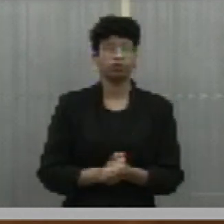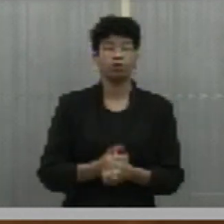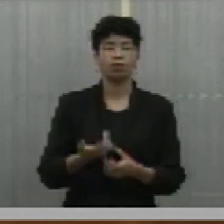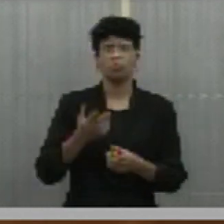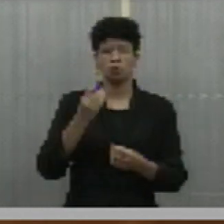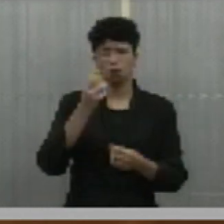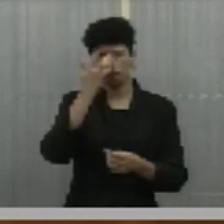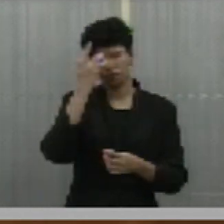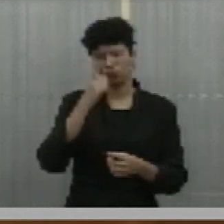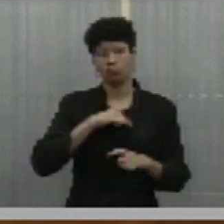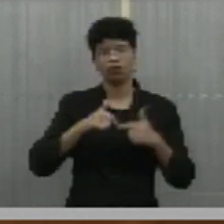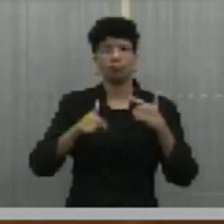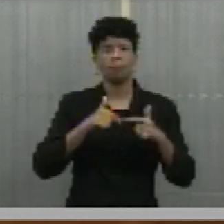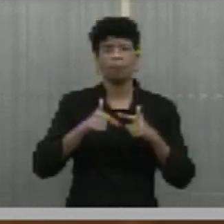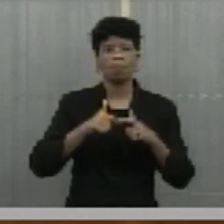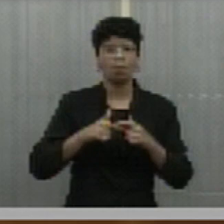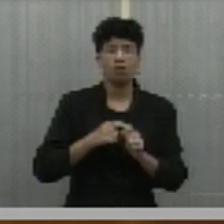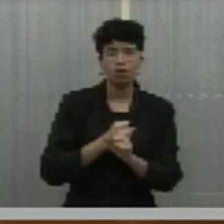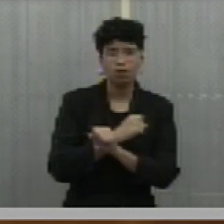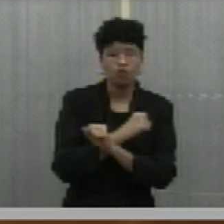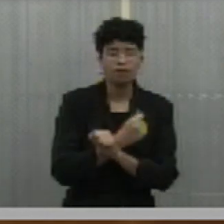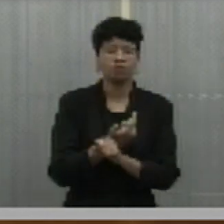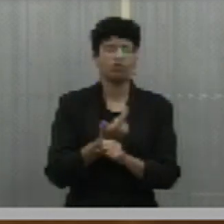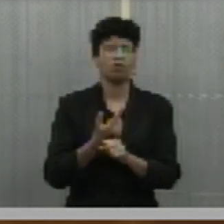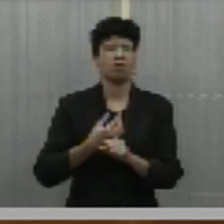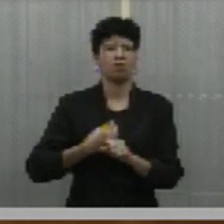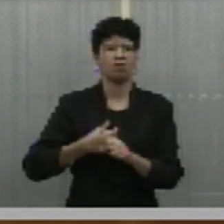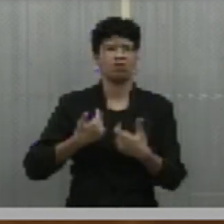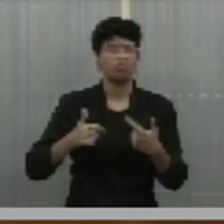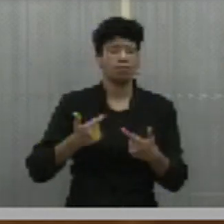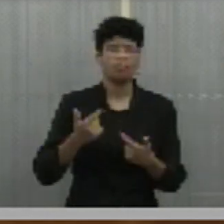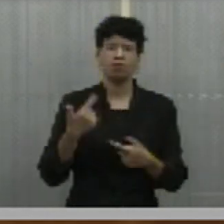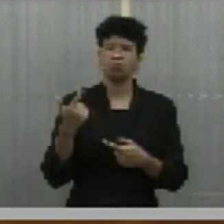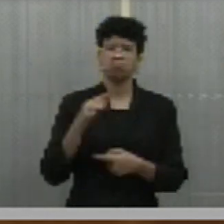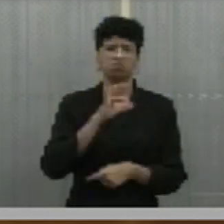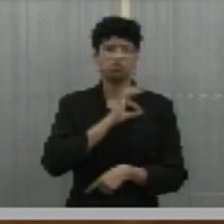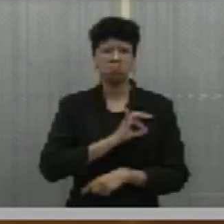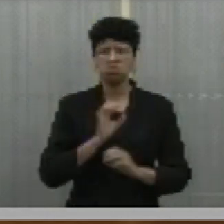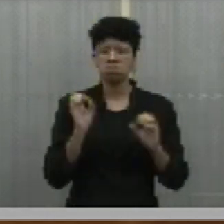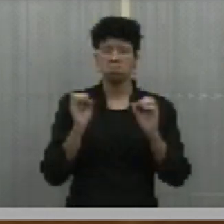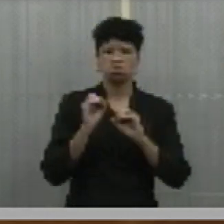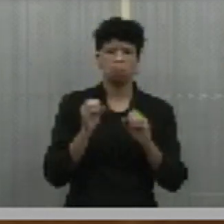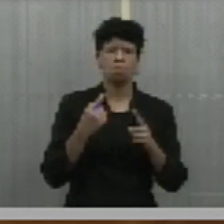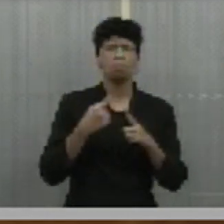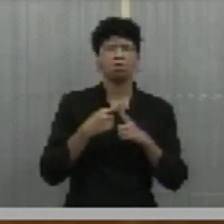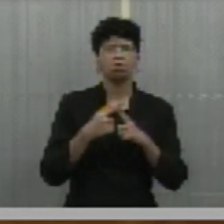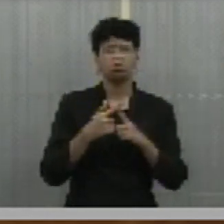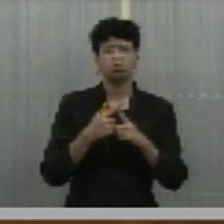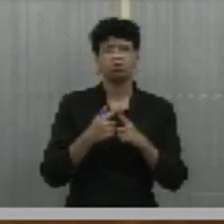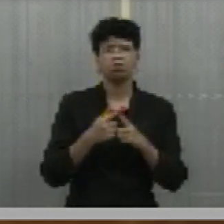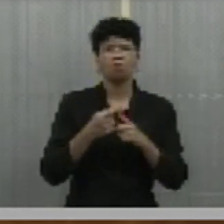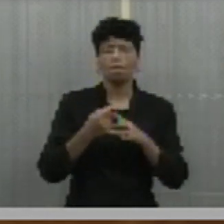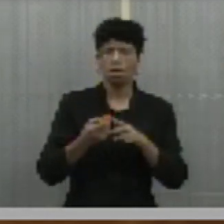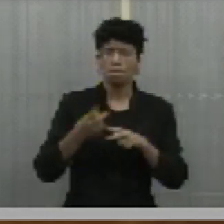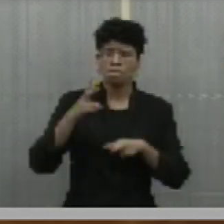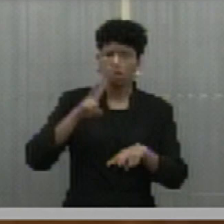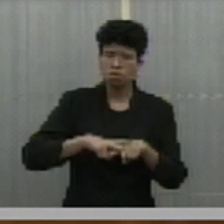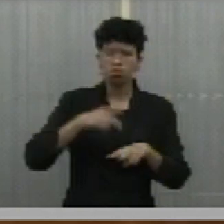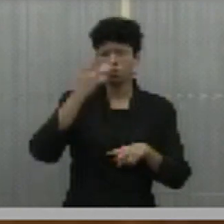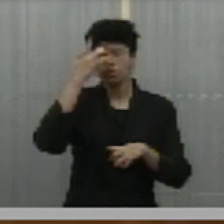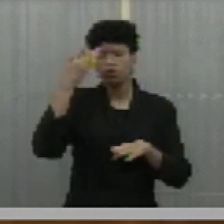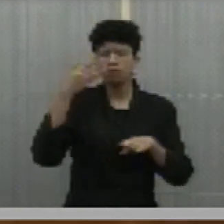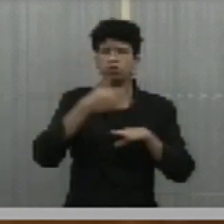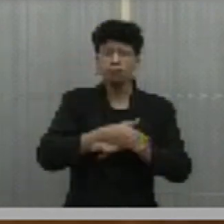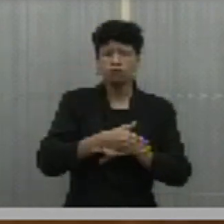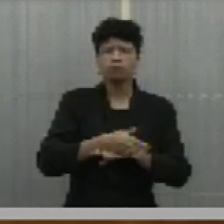escravidão, precisamos ser enfáticos em inibir, coibir, punir essas situações, bem como,